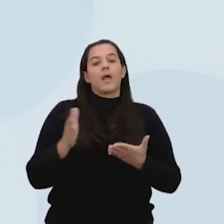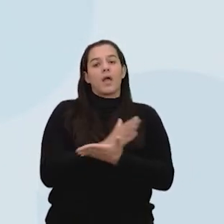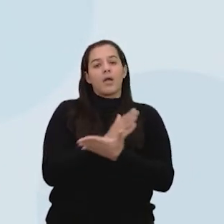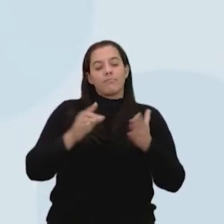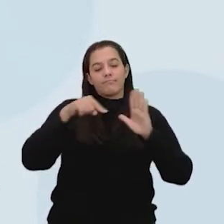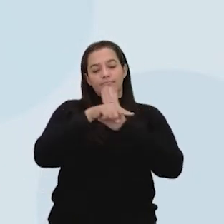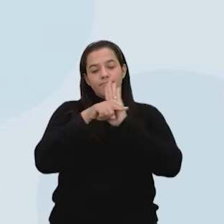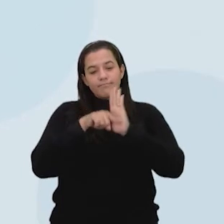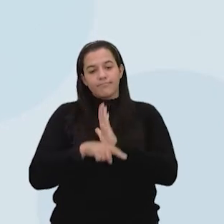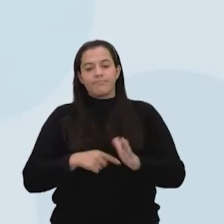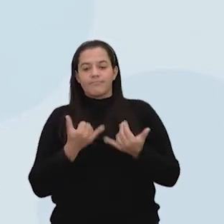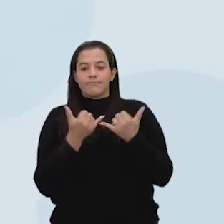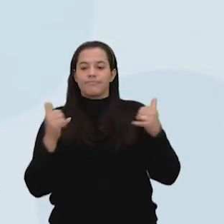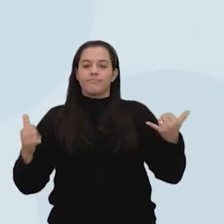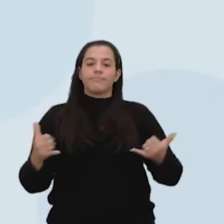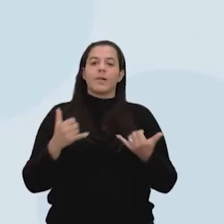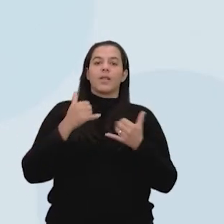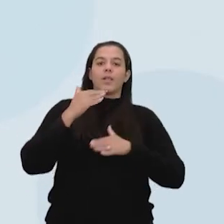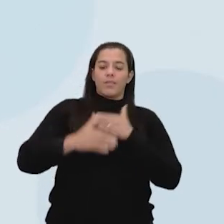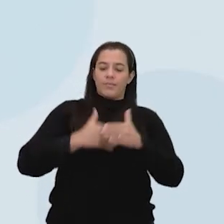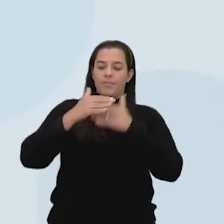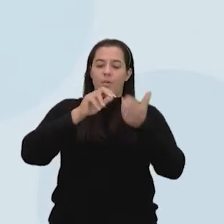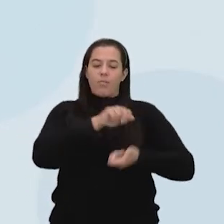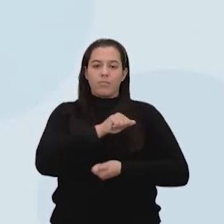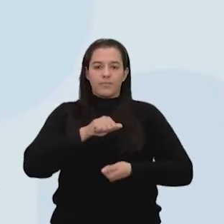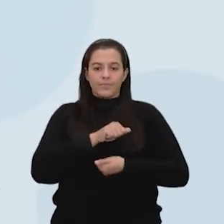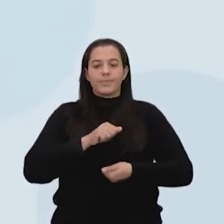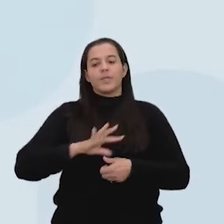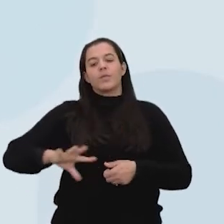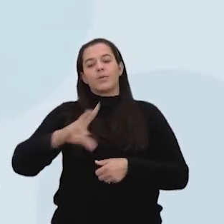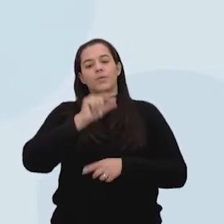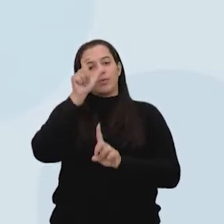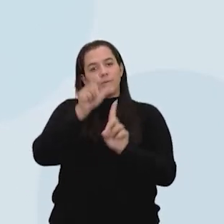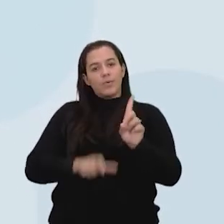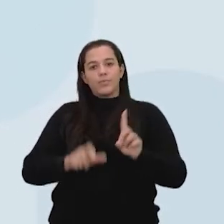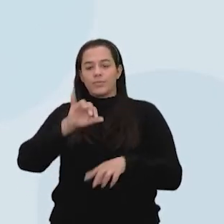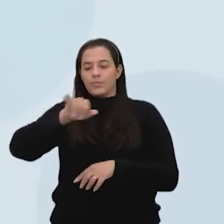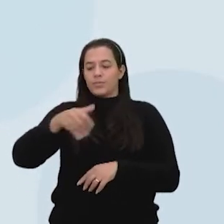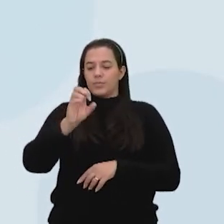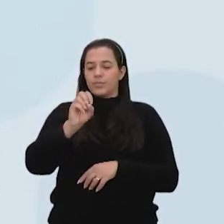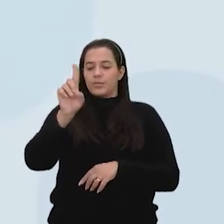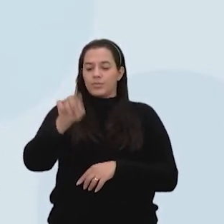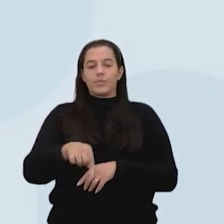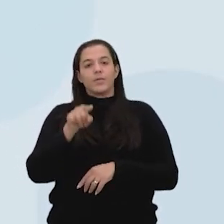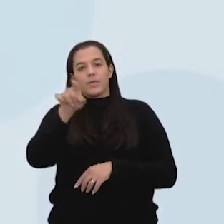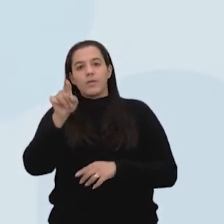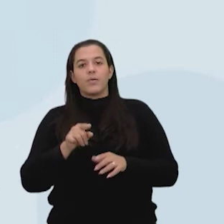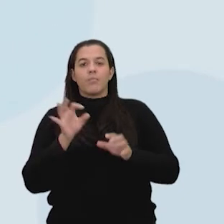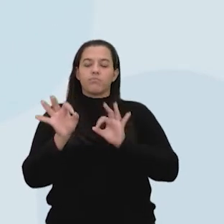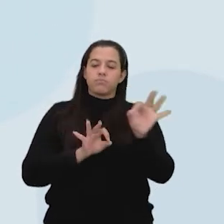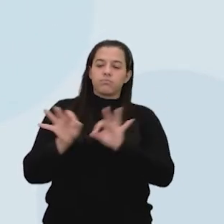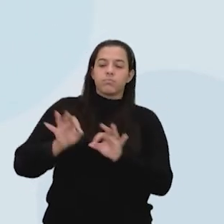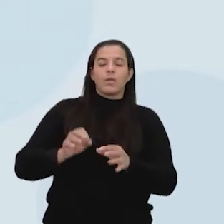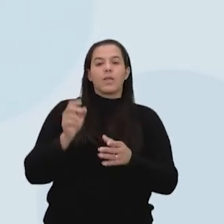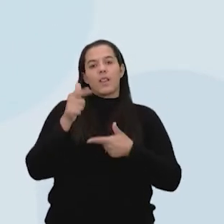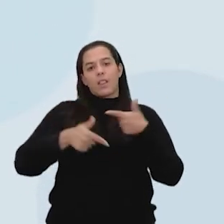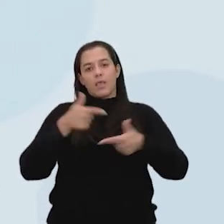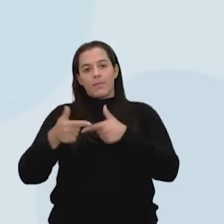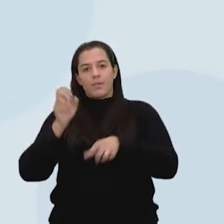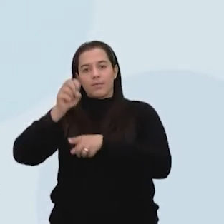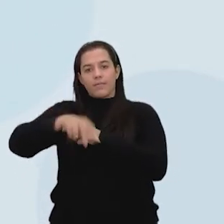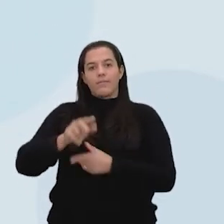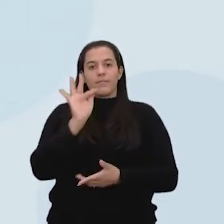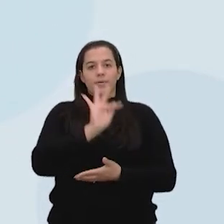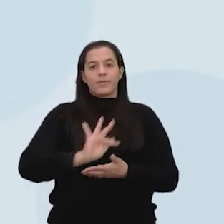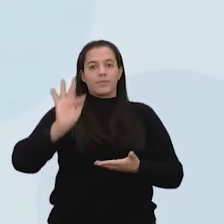de energia e desenvolvimento sustentável, José Goldenberg, que foi reitor da USP, avalia que a conclusão do